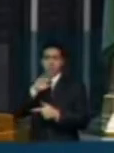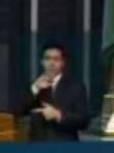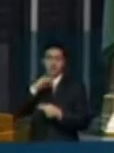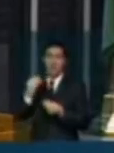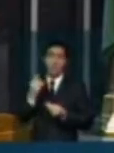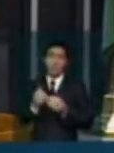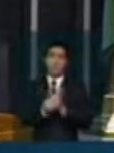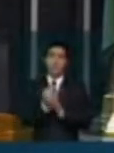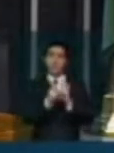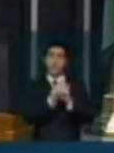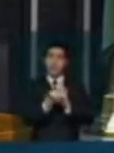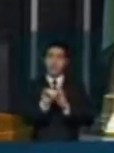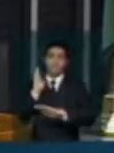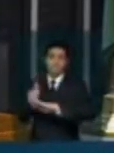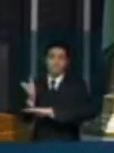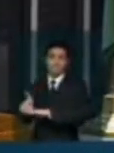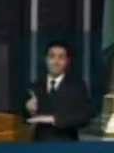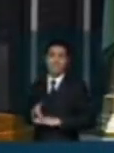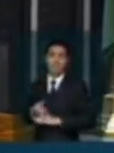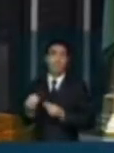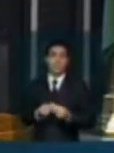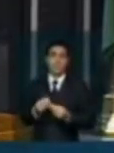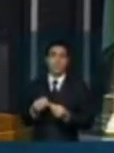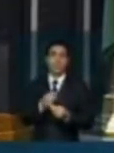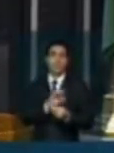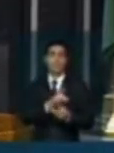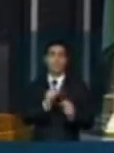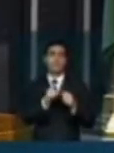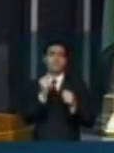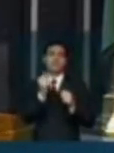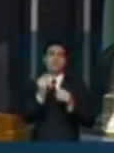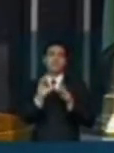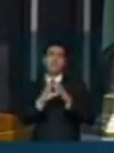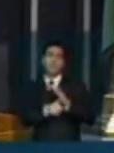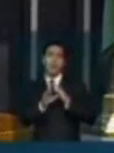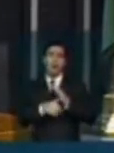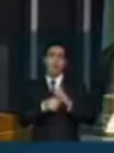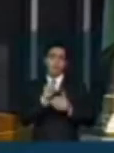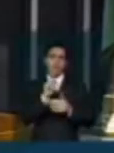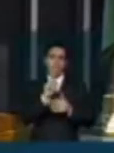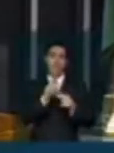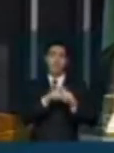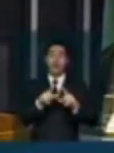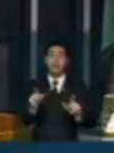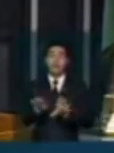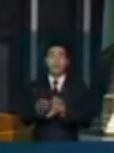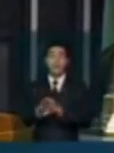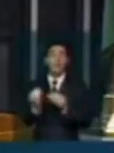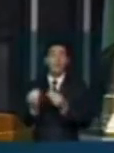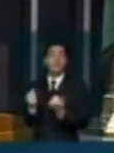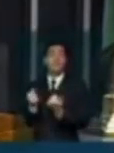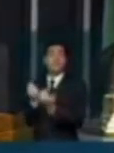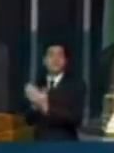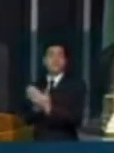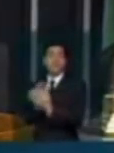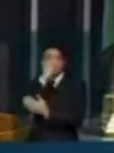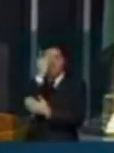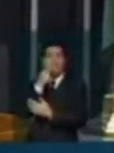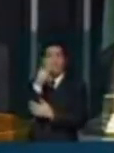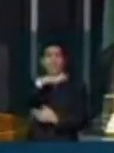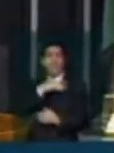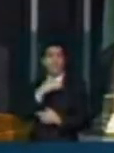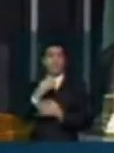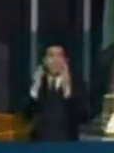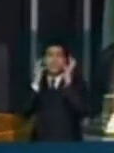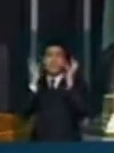não é só o crime financeiro, não é só o crime do ilícito, mas como enfrentar os falsos testemunhos,